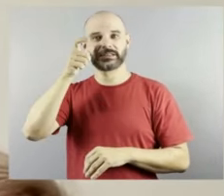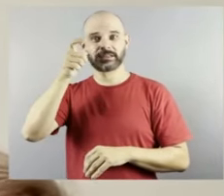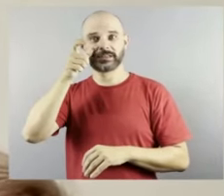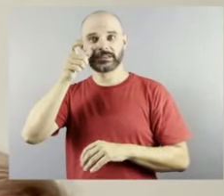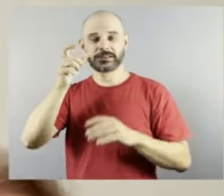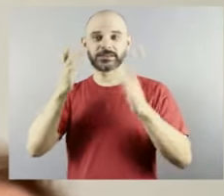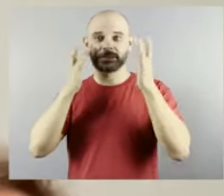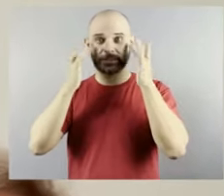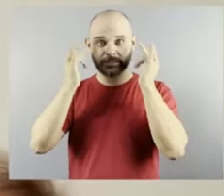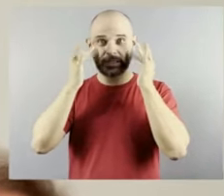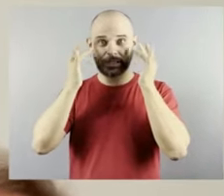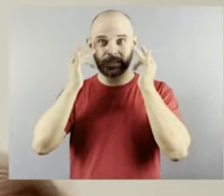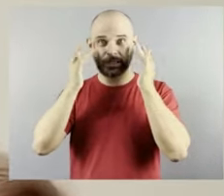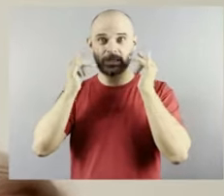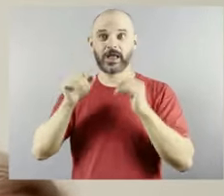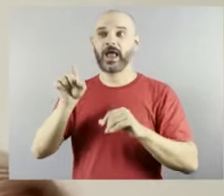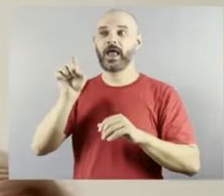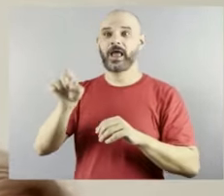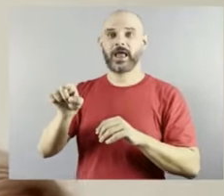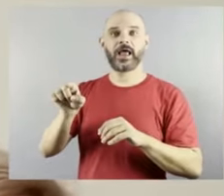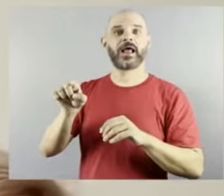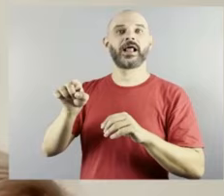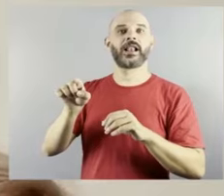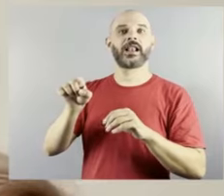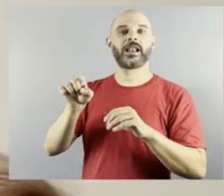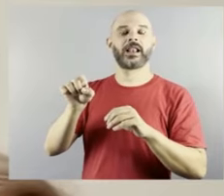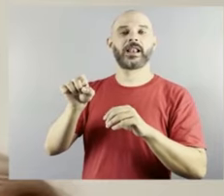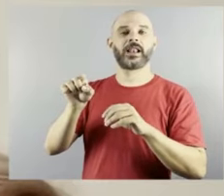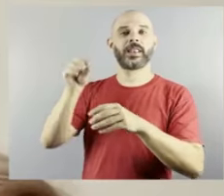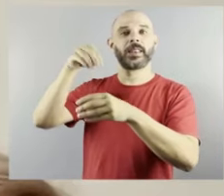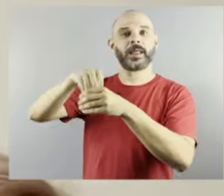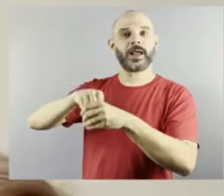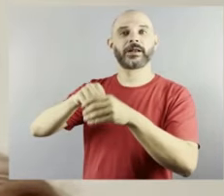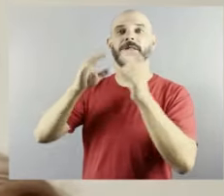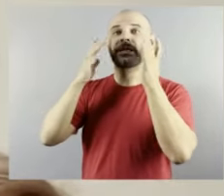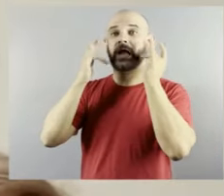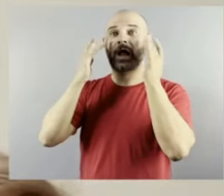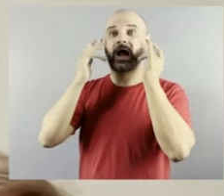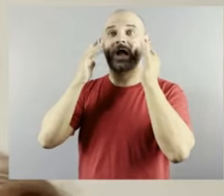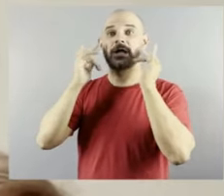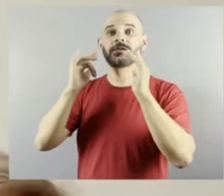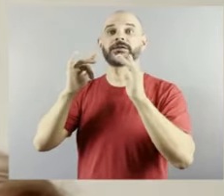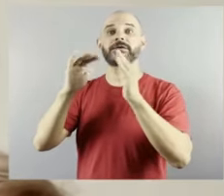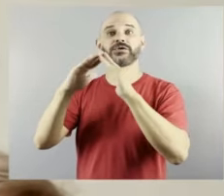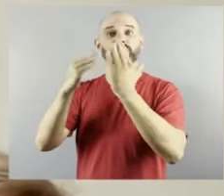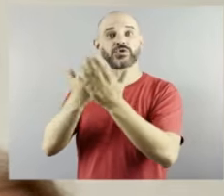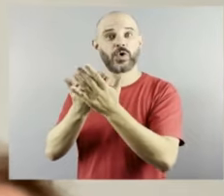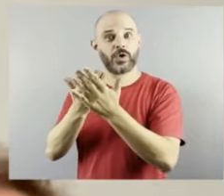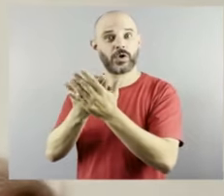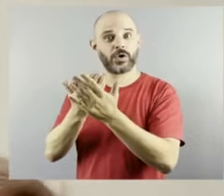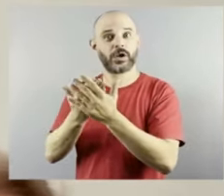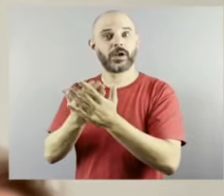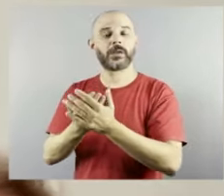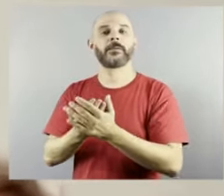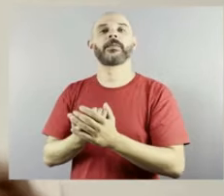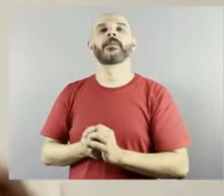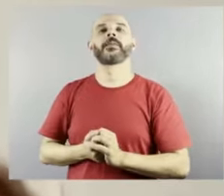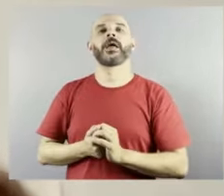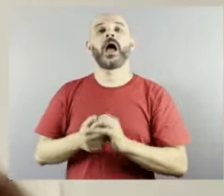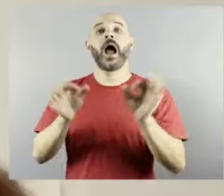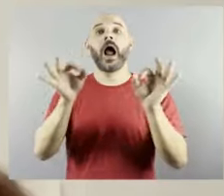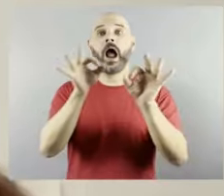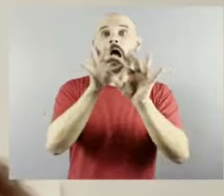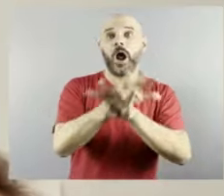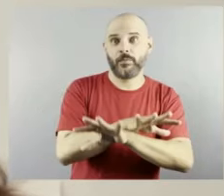escola em São Paulo e foi muito curioso que após os espetáculos os jovens ficaram para conversar com a Tati e com o